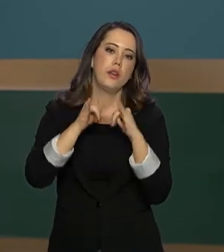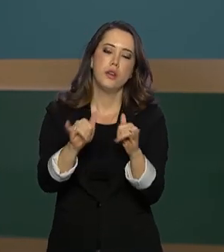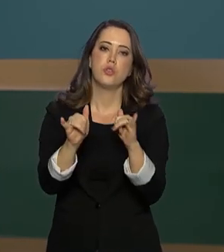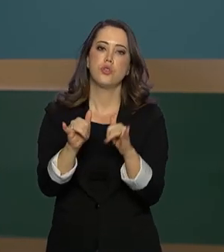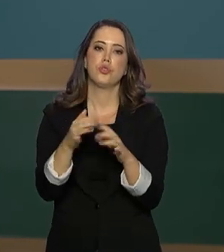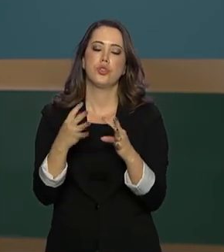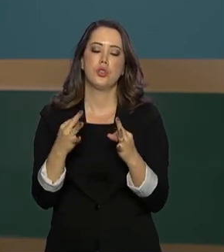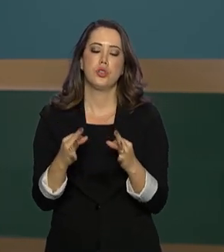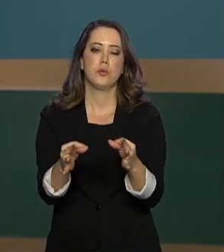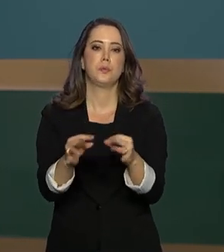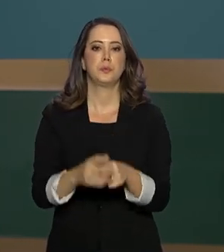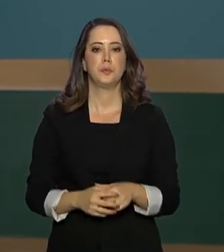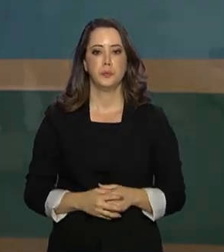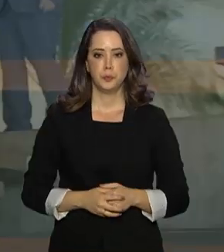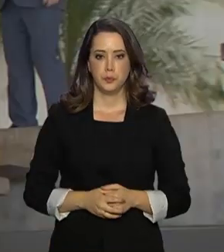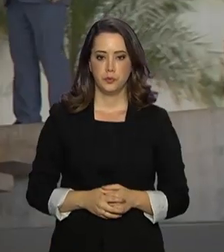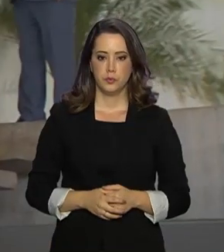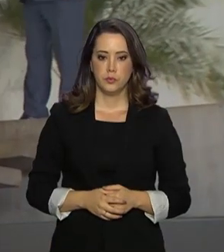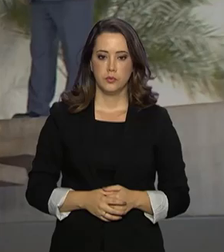biotecnologia.